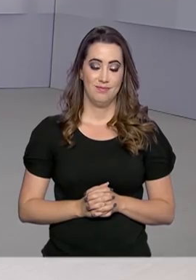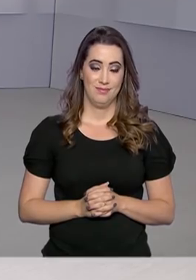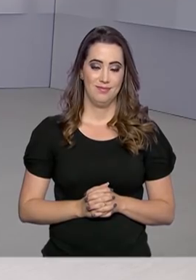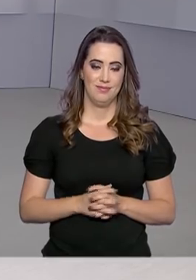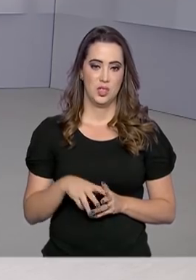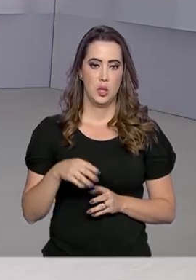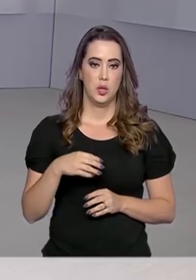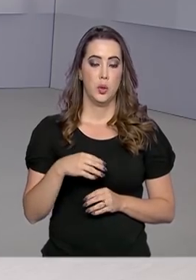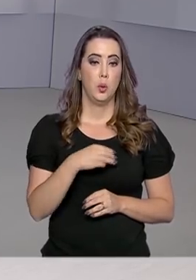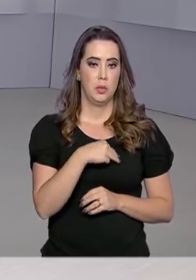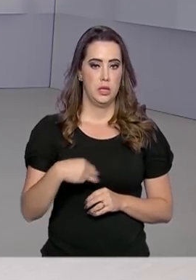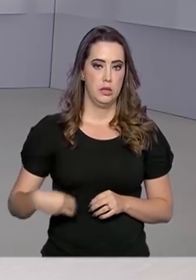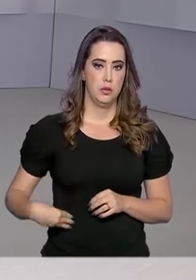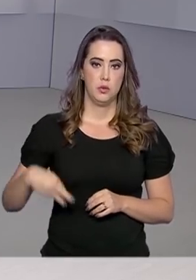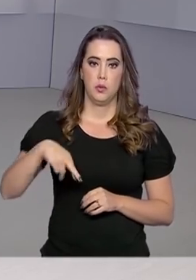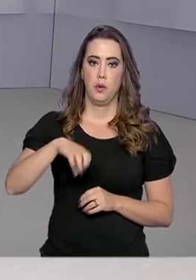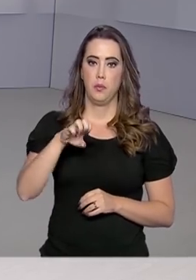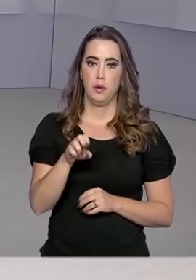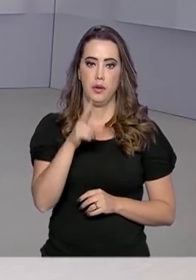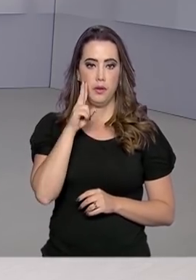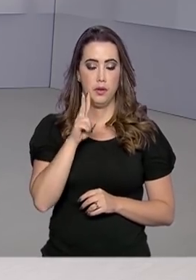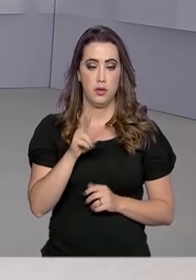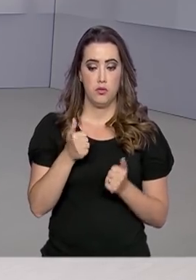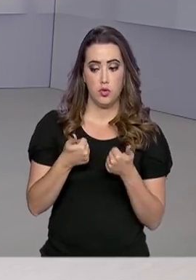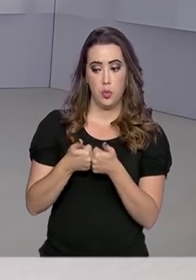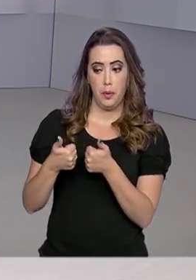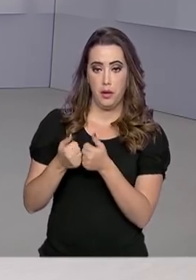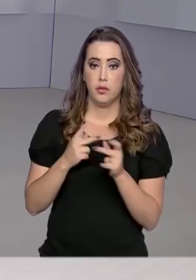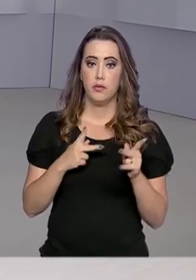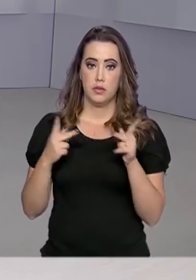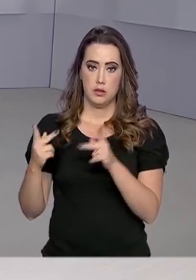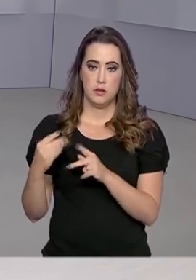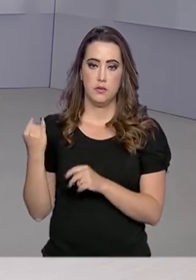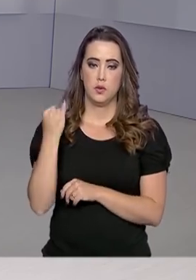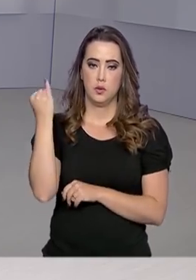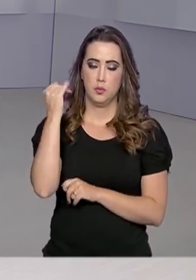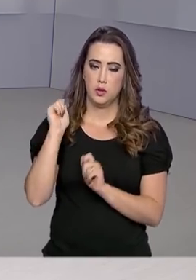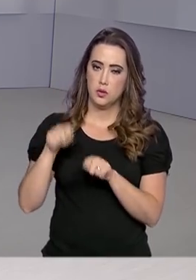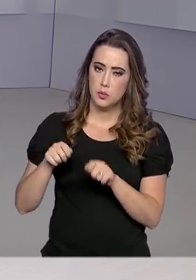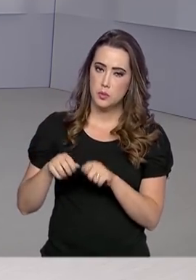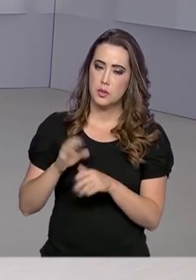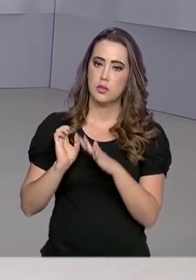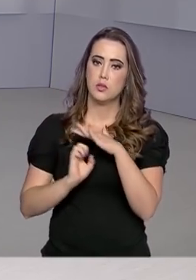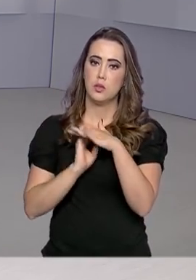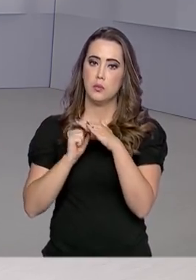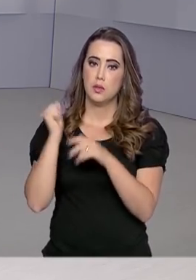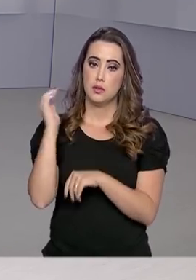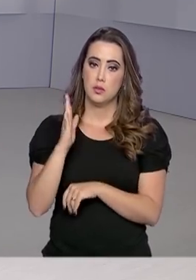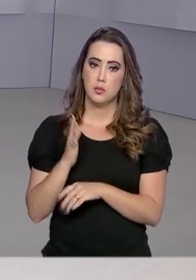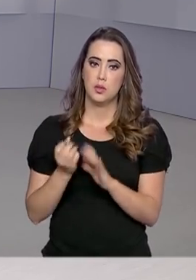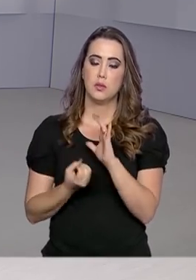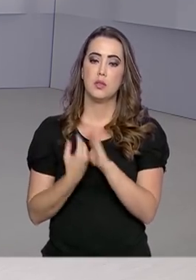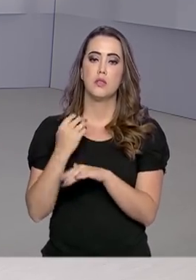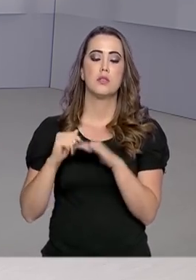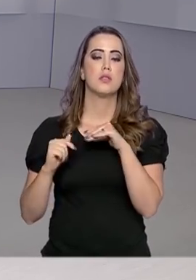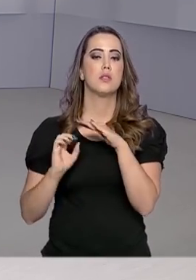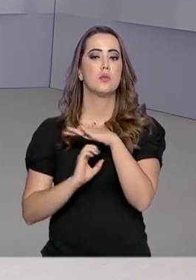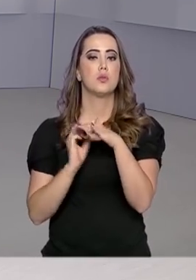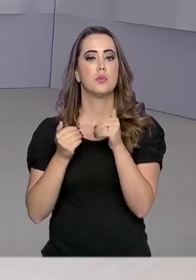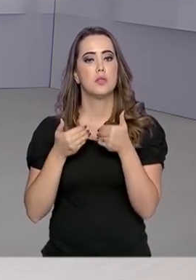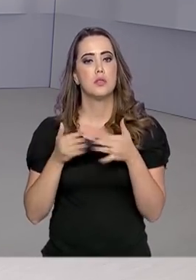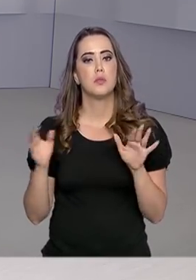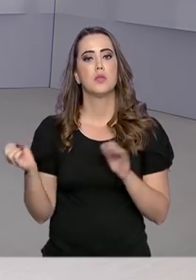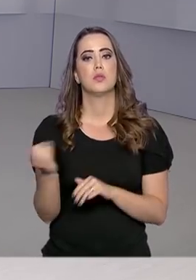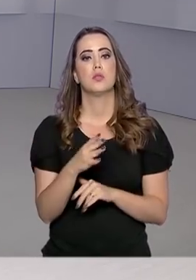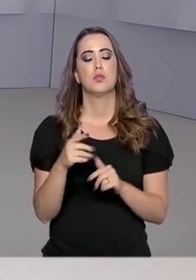ministro das Relações Exteriores acompanhou a visita e destacou o potencial da empresa brasileira para a criação de empregos e abertura